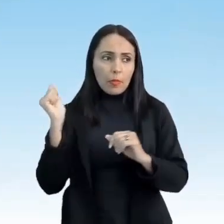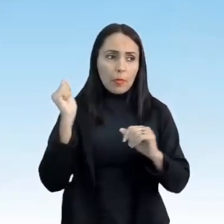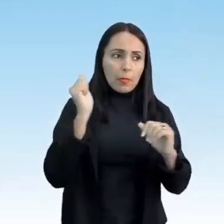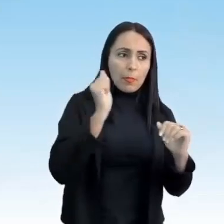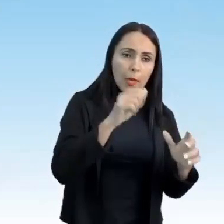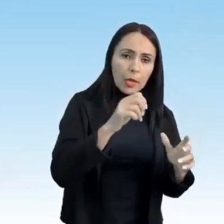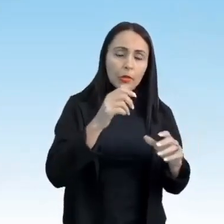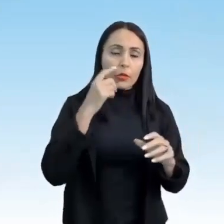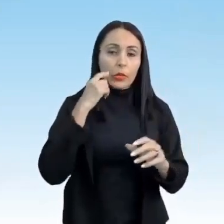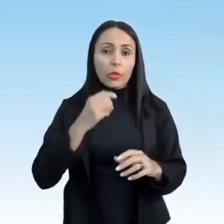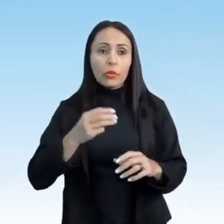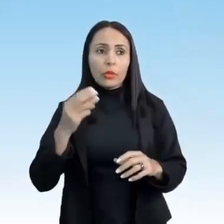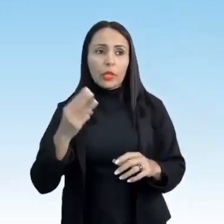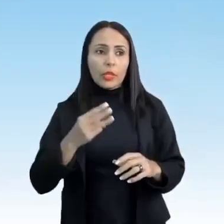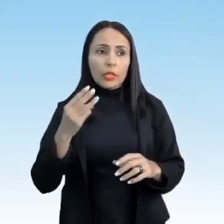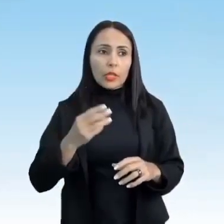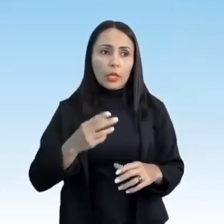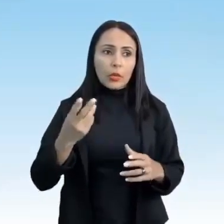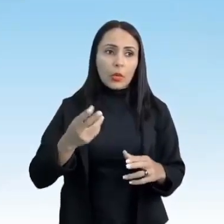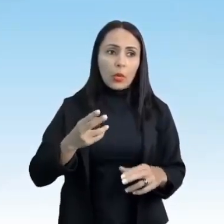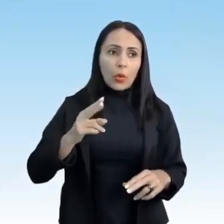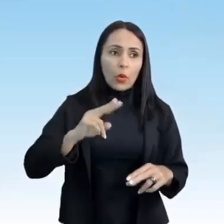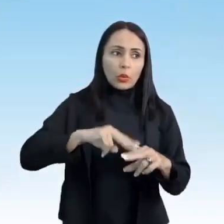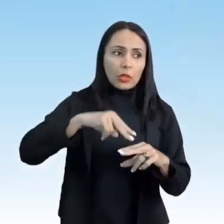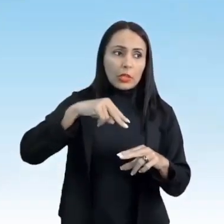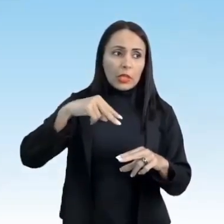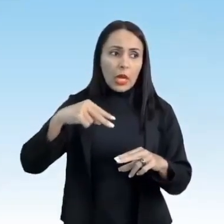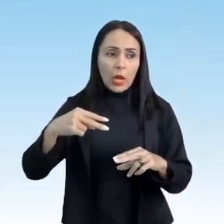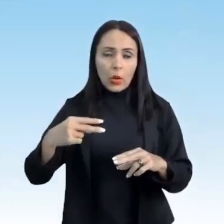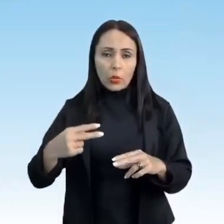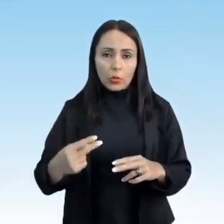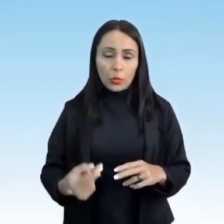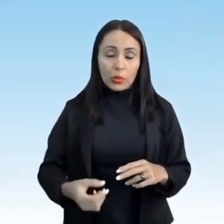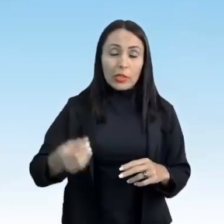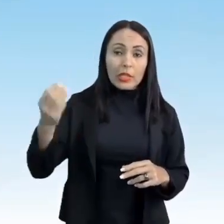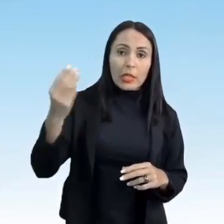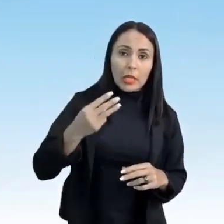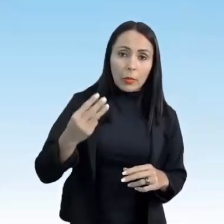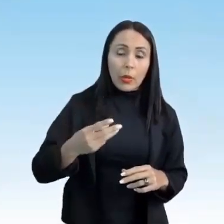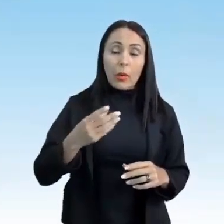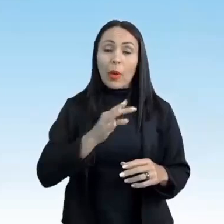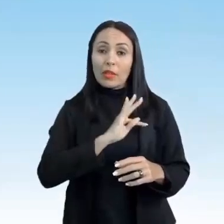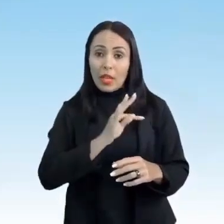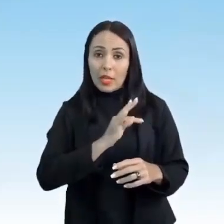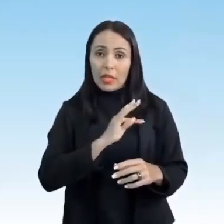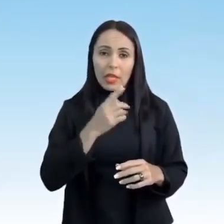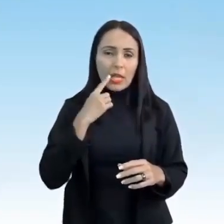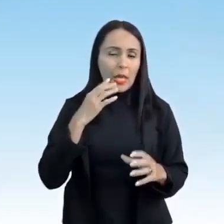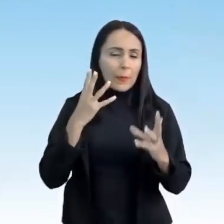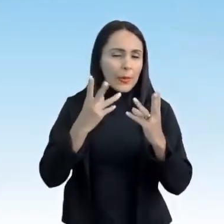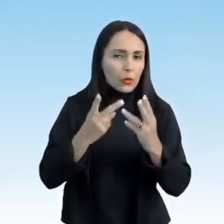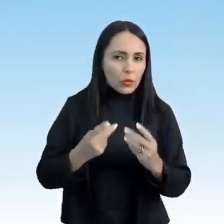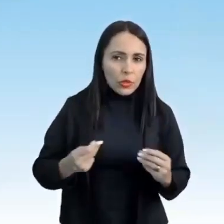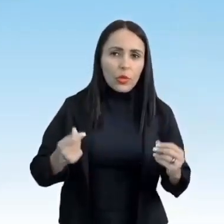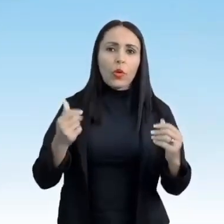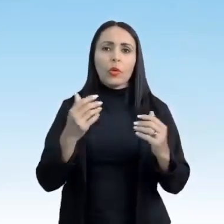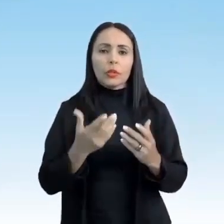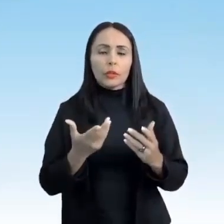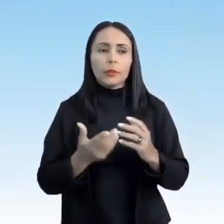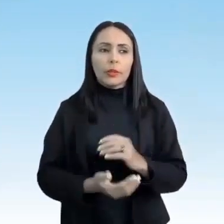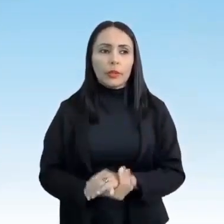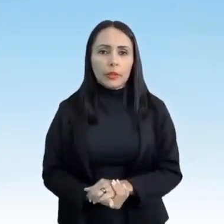terceira o salto triplo. É um salto que requer muita técnica, é uma modalidade muito bonita e muito